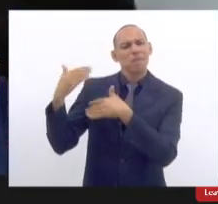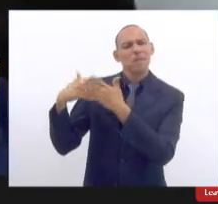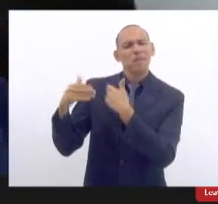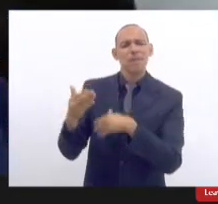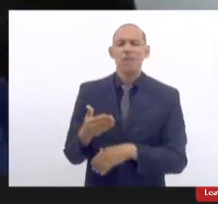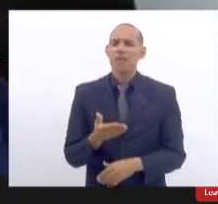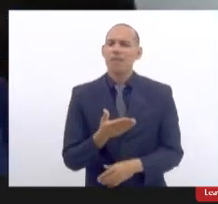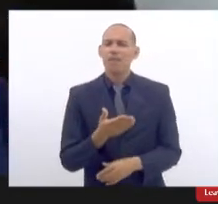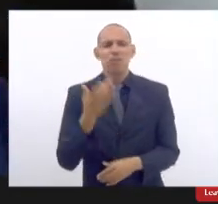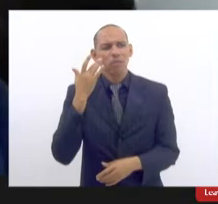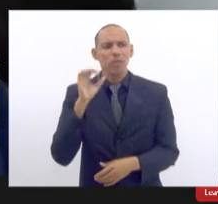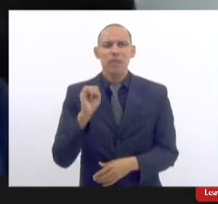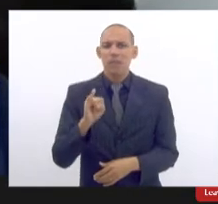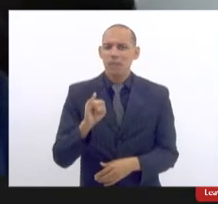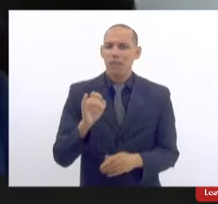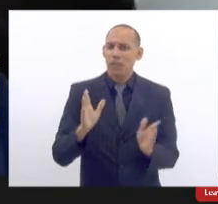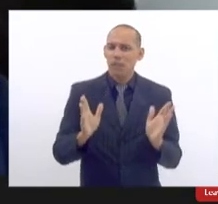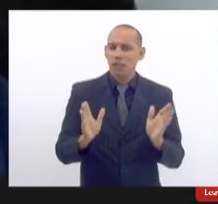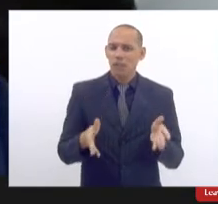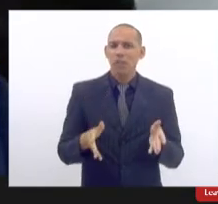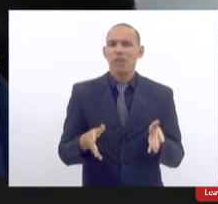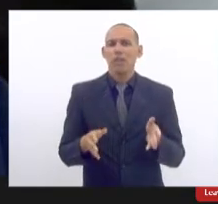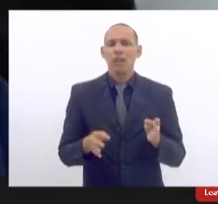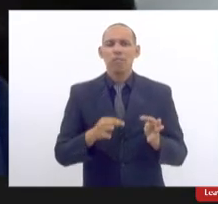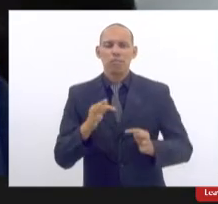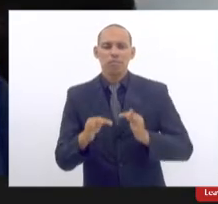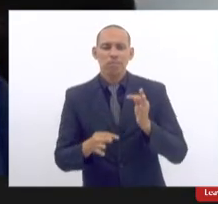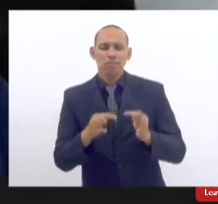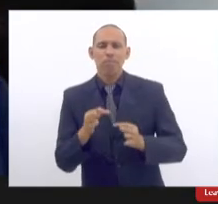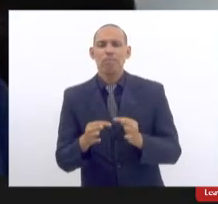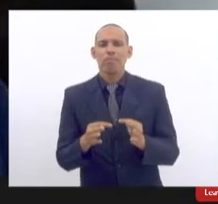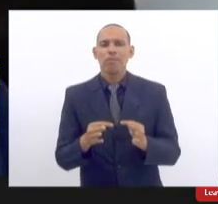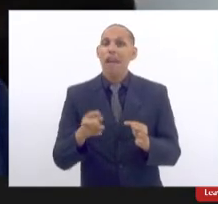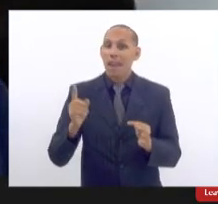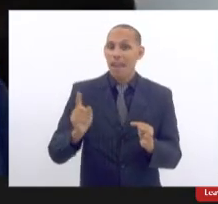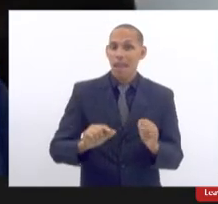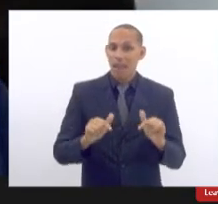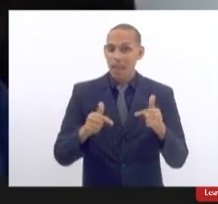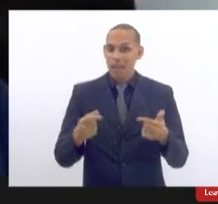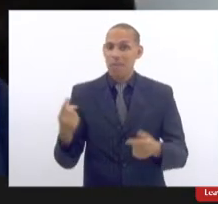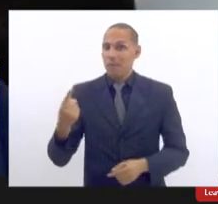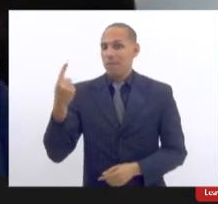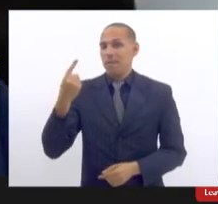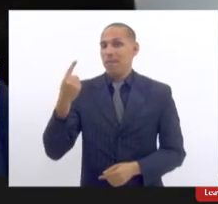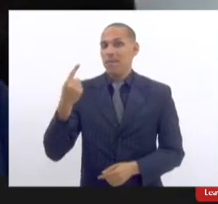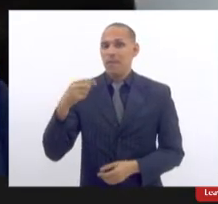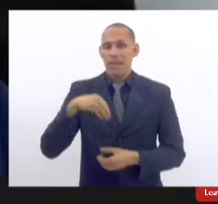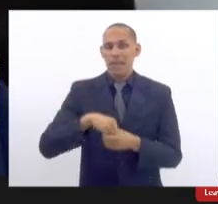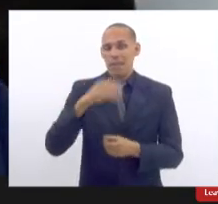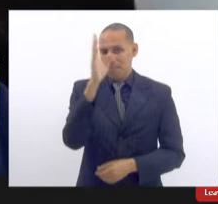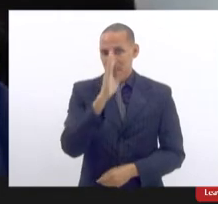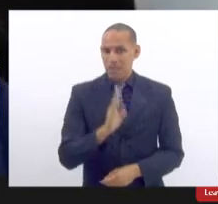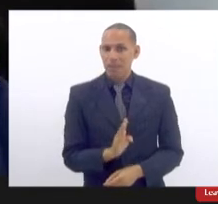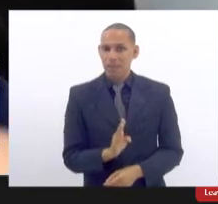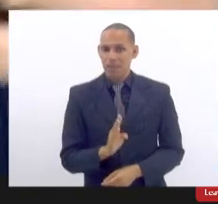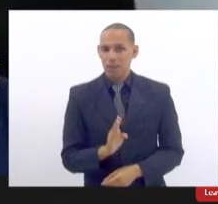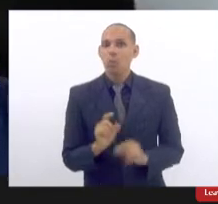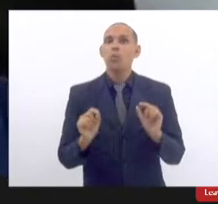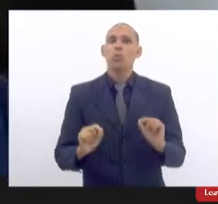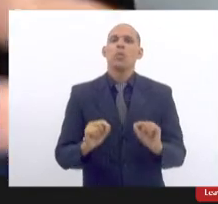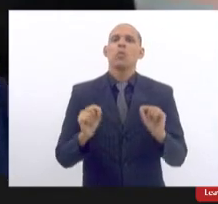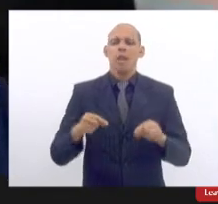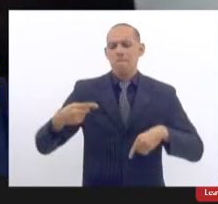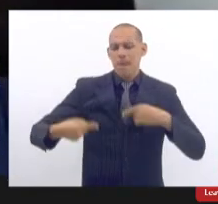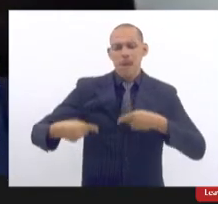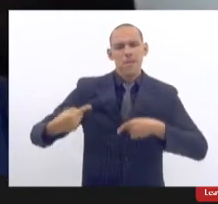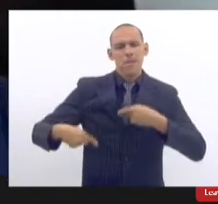como já foi tratado aqui né realmente é uma ação pioneira no Brasil ter esse tipo de